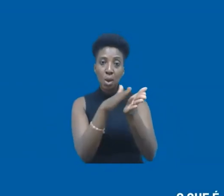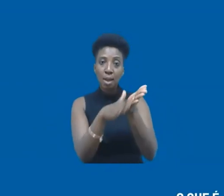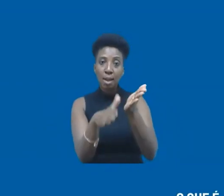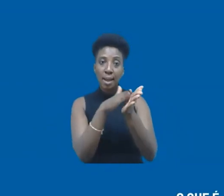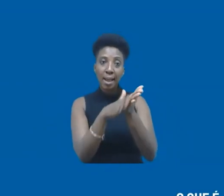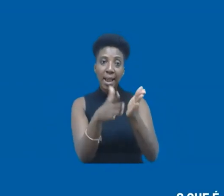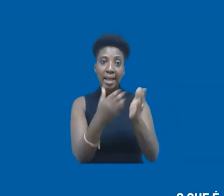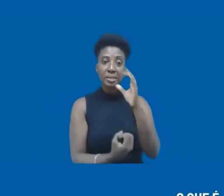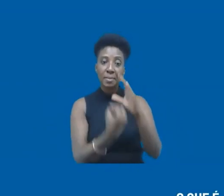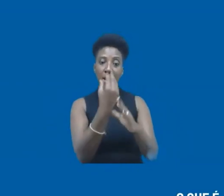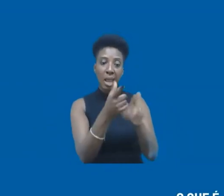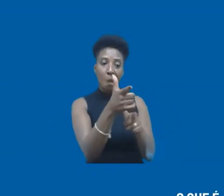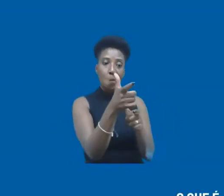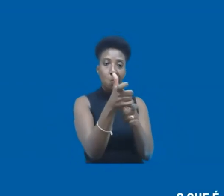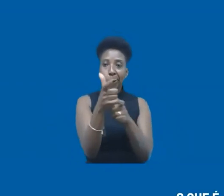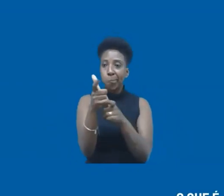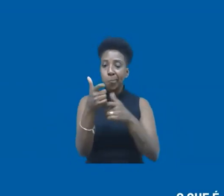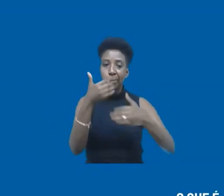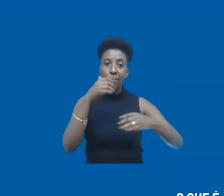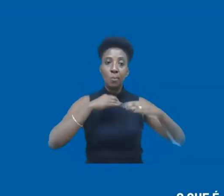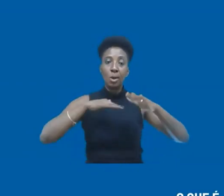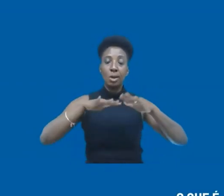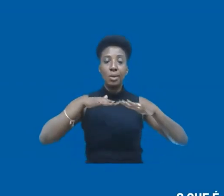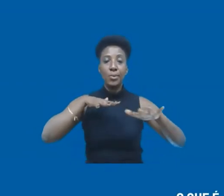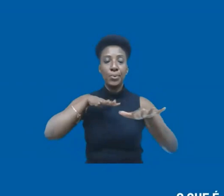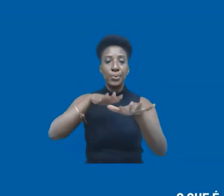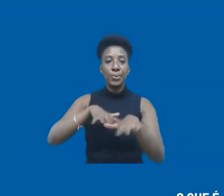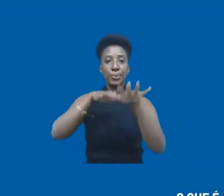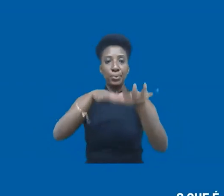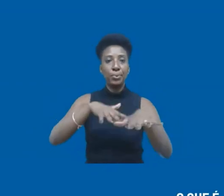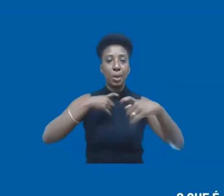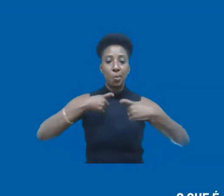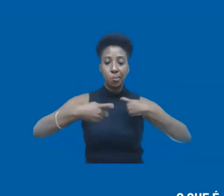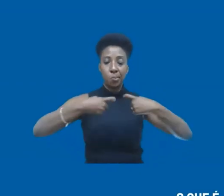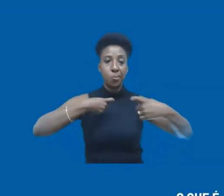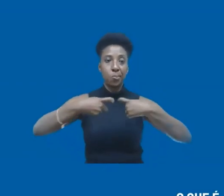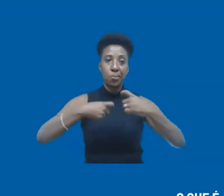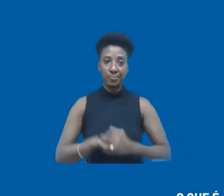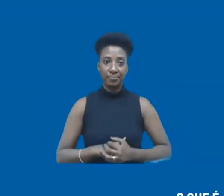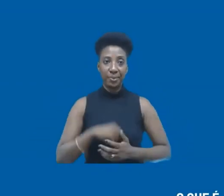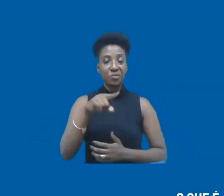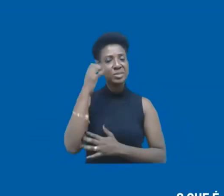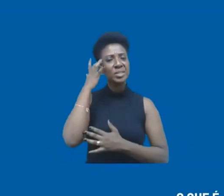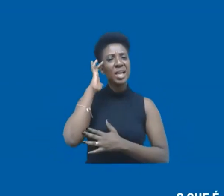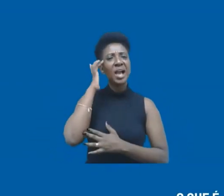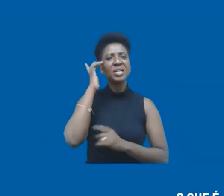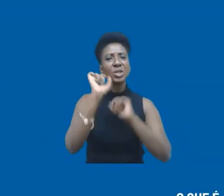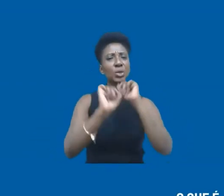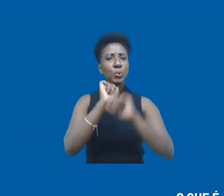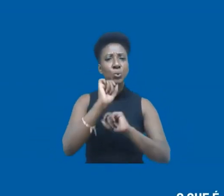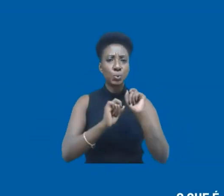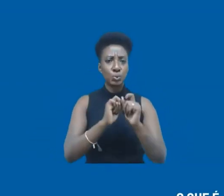cabeça das pessoas. Vocês acham que isso é plausível? Isso é algo de seres... Se eles derramam a